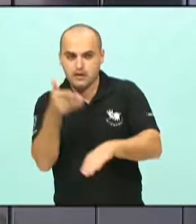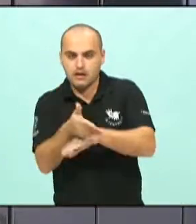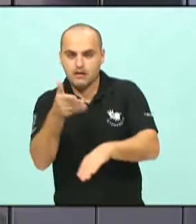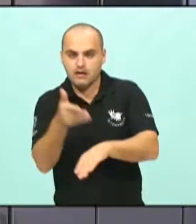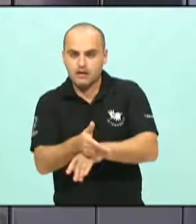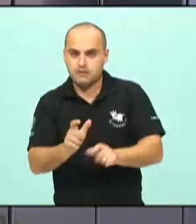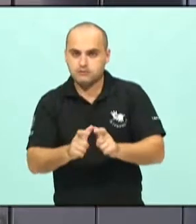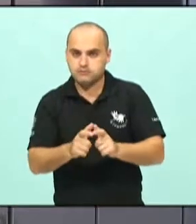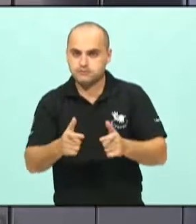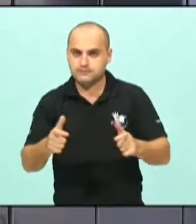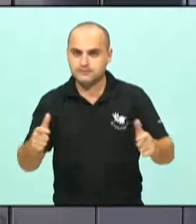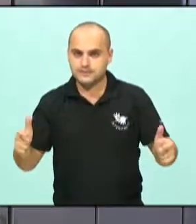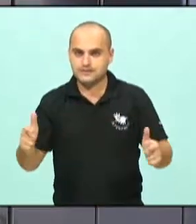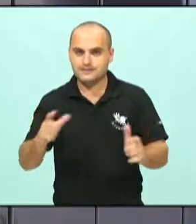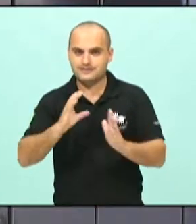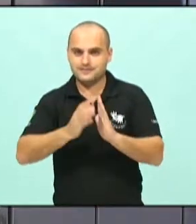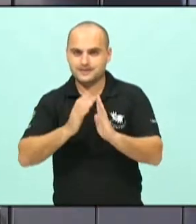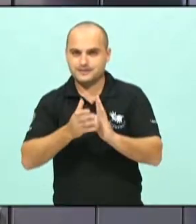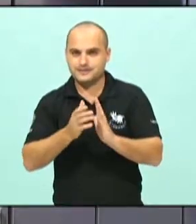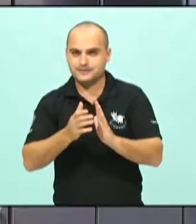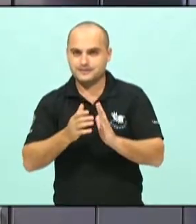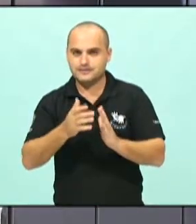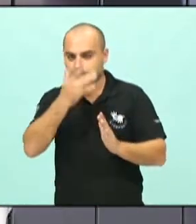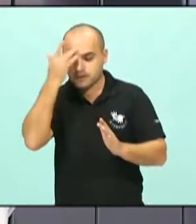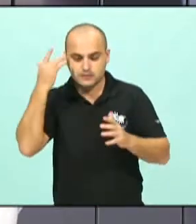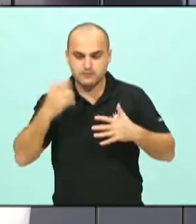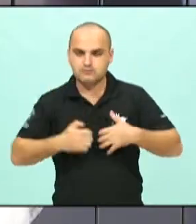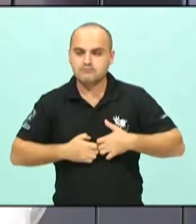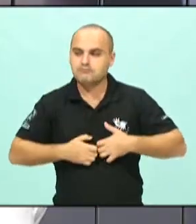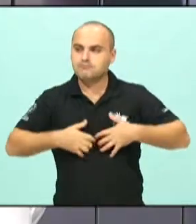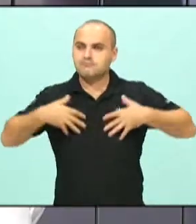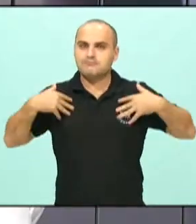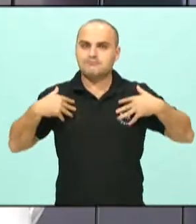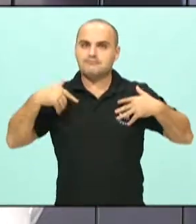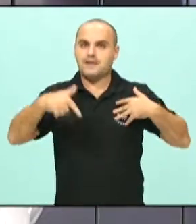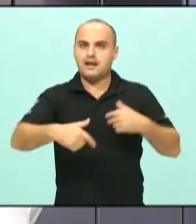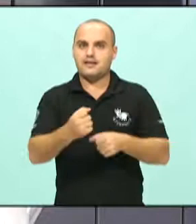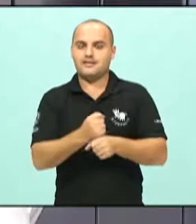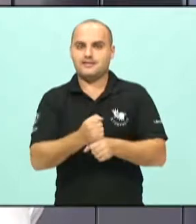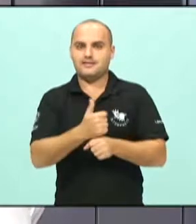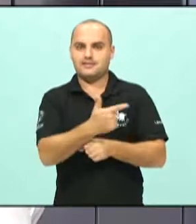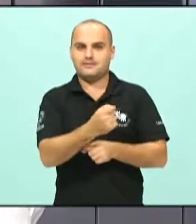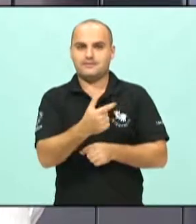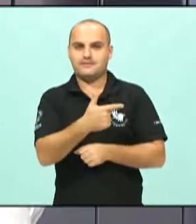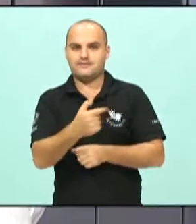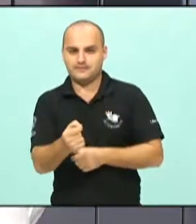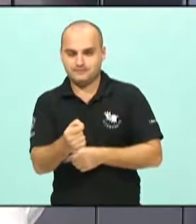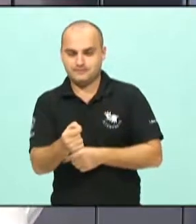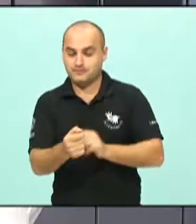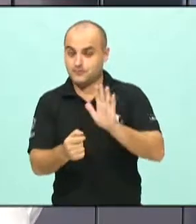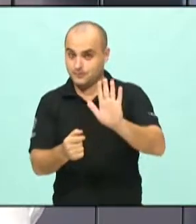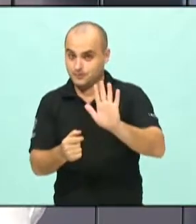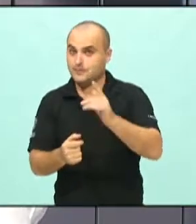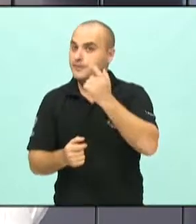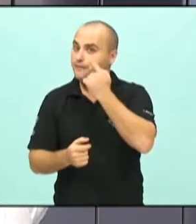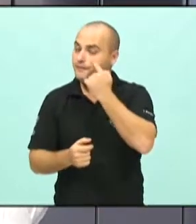bastante felizes e motivados para essa próxima eleição de 2020. Para terem uma ideia,